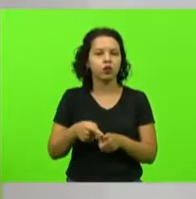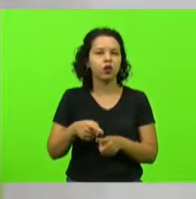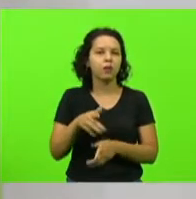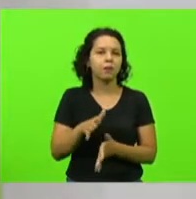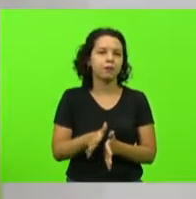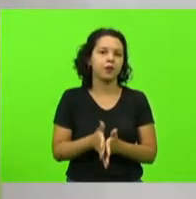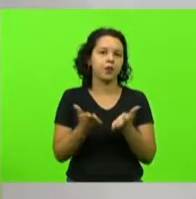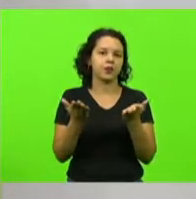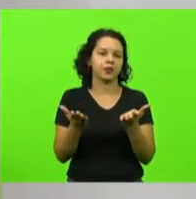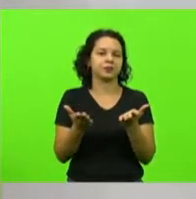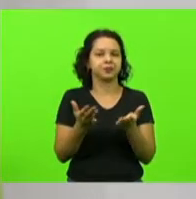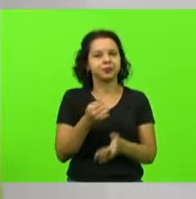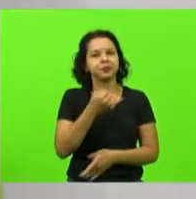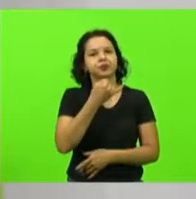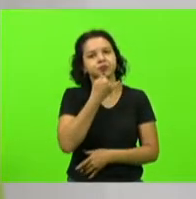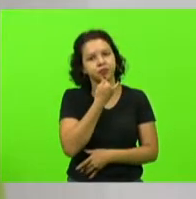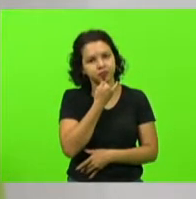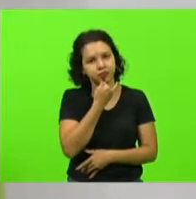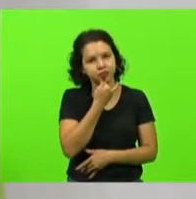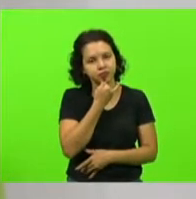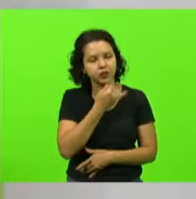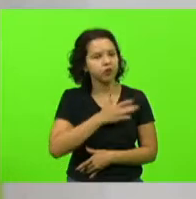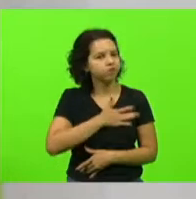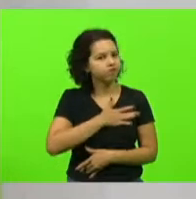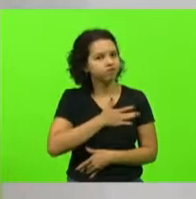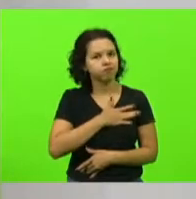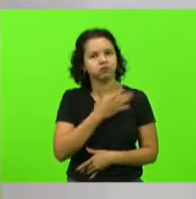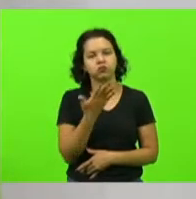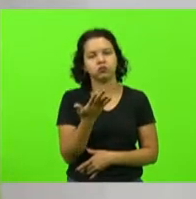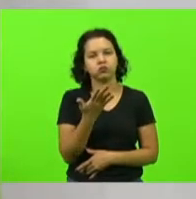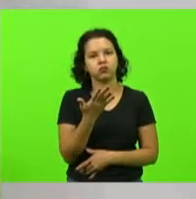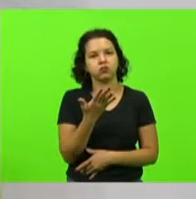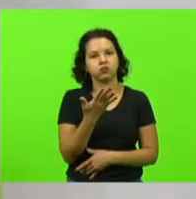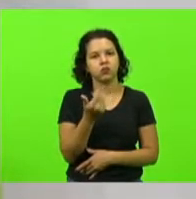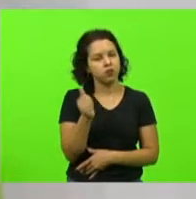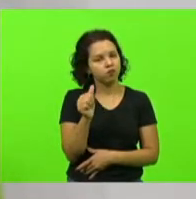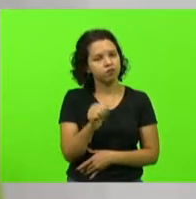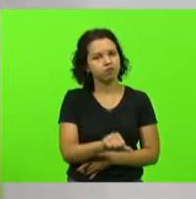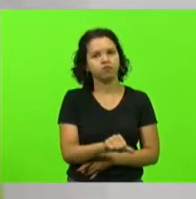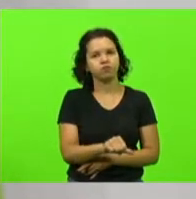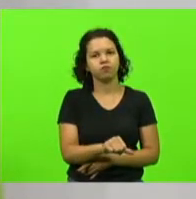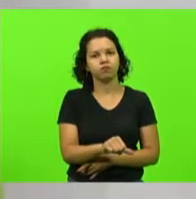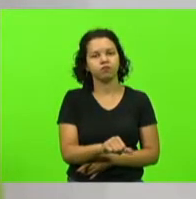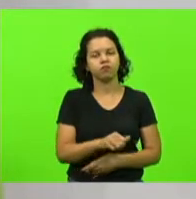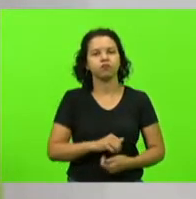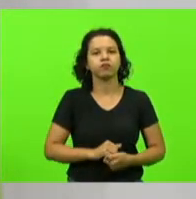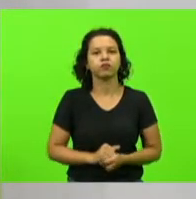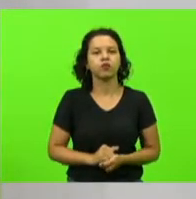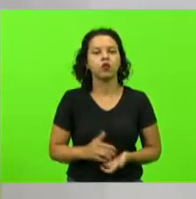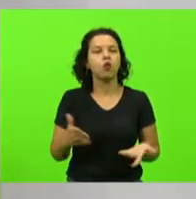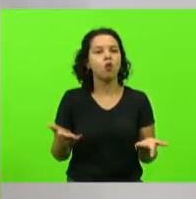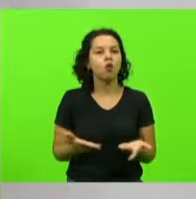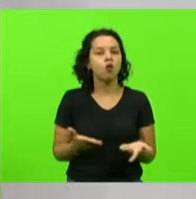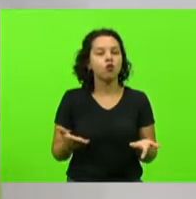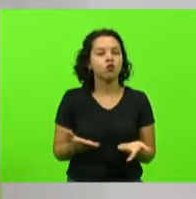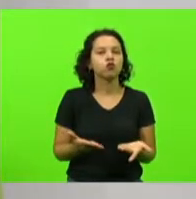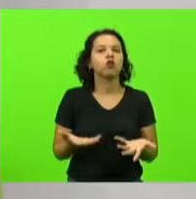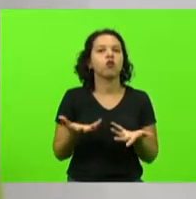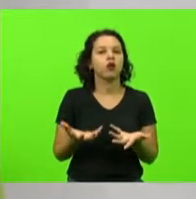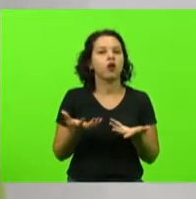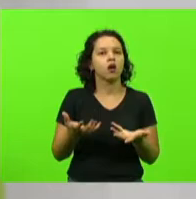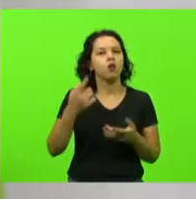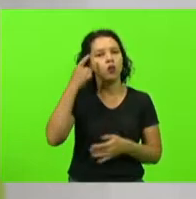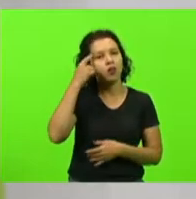Indignante, repugnante, medíocre. Mas hoje, eu quero lembrar das